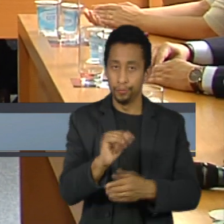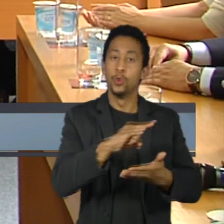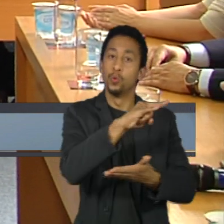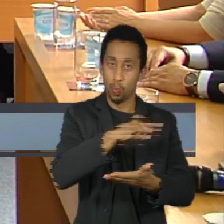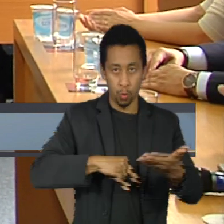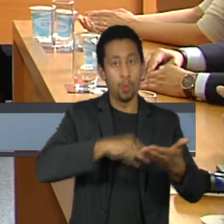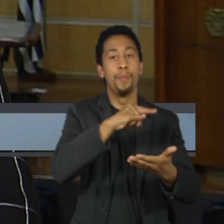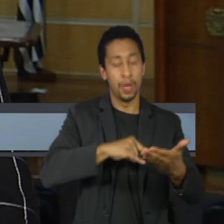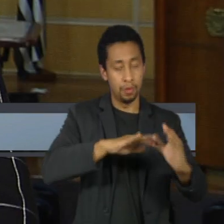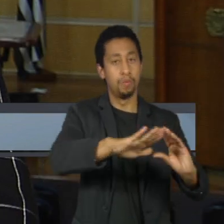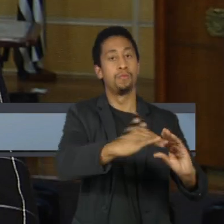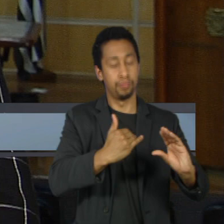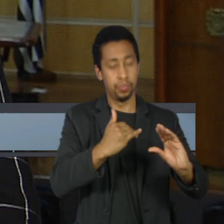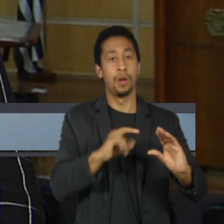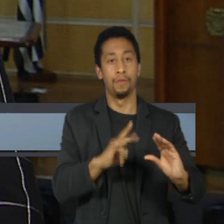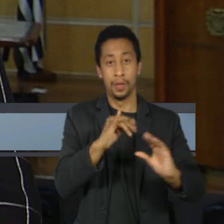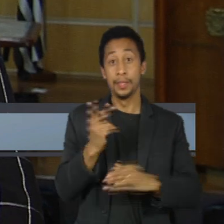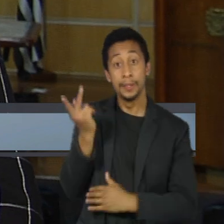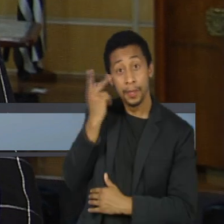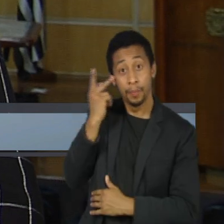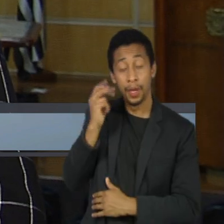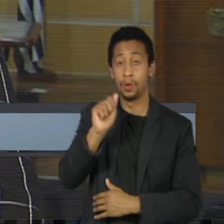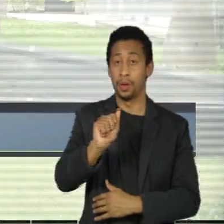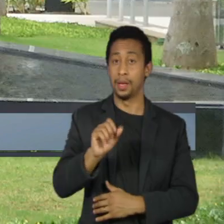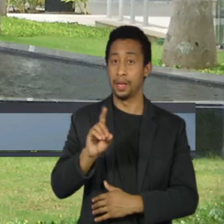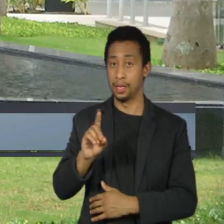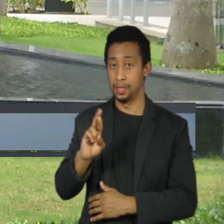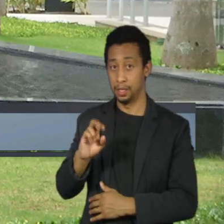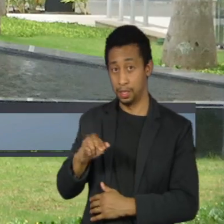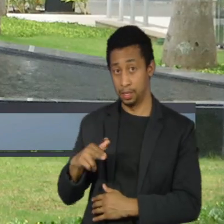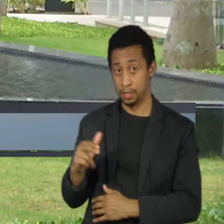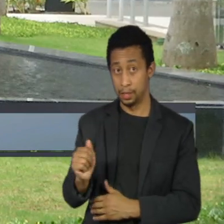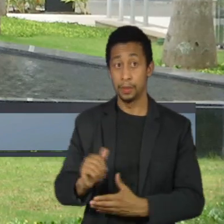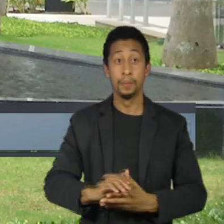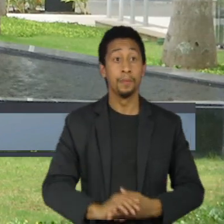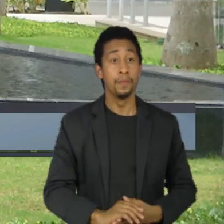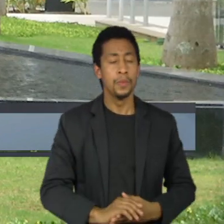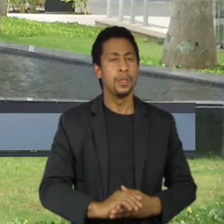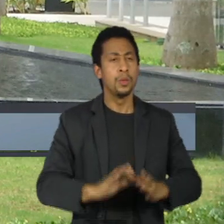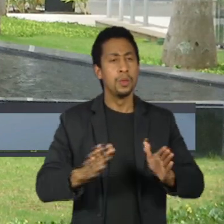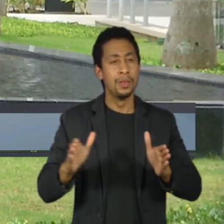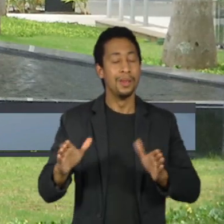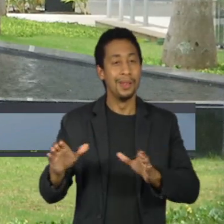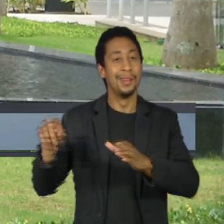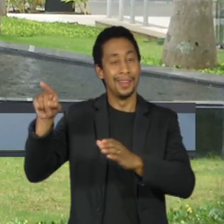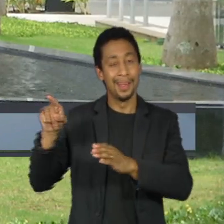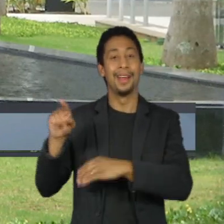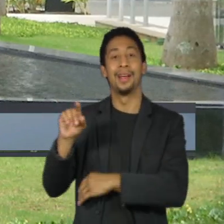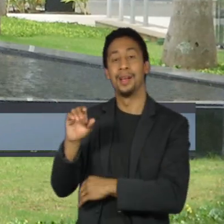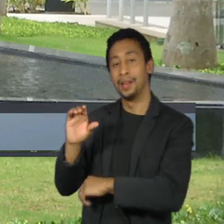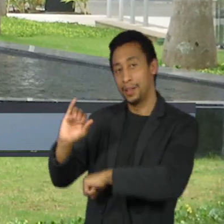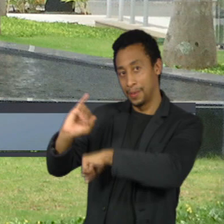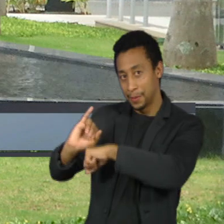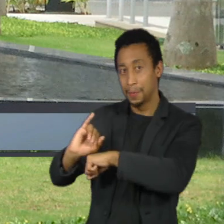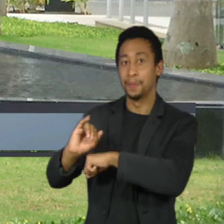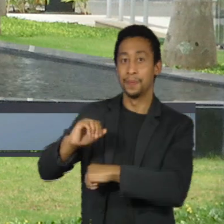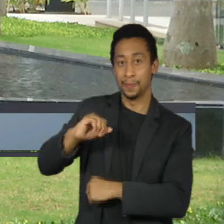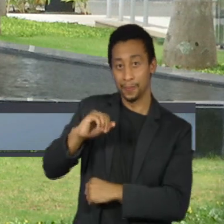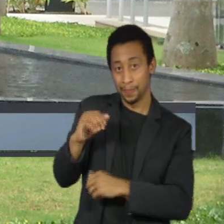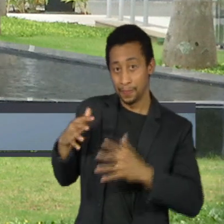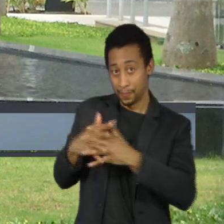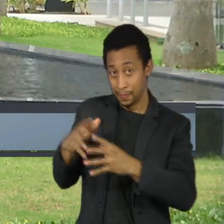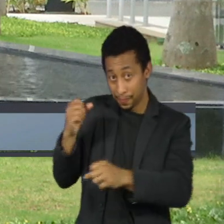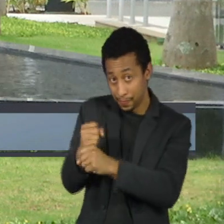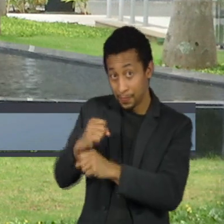sintetizados no relatório. De São Paulo, Adriana Semino. A reta final da COP26 em Glasgow promete uma virada de jogo,